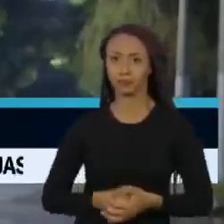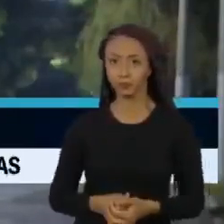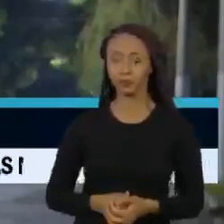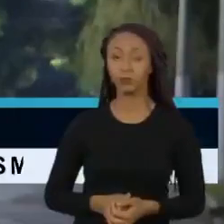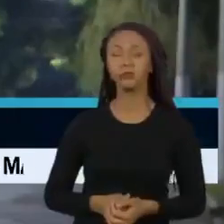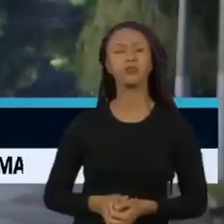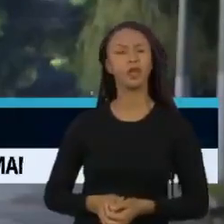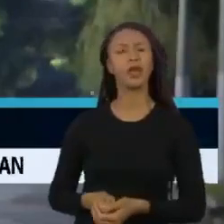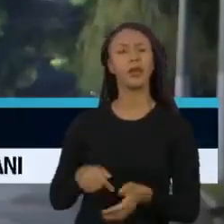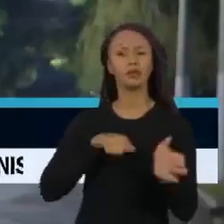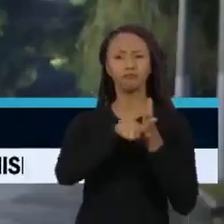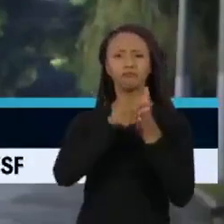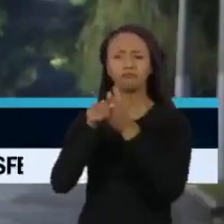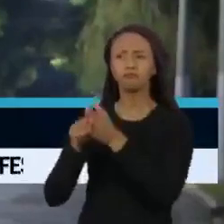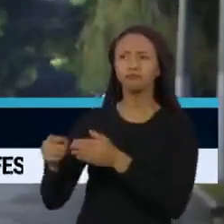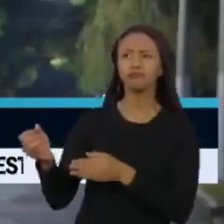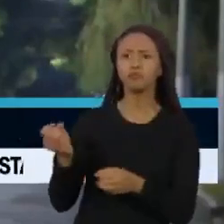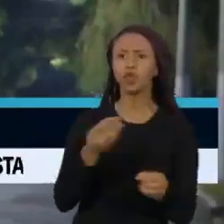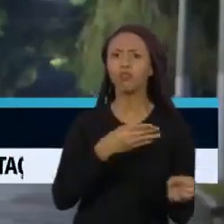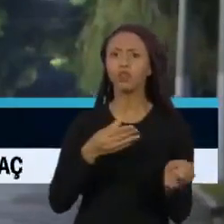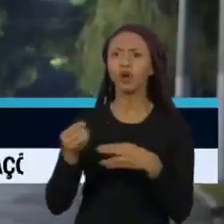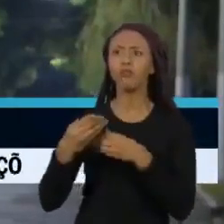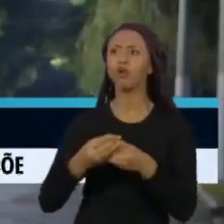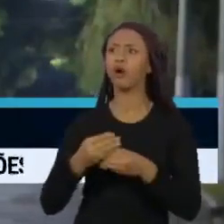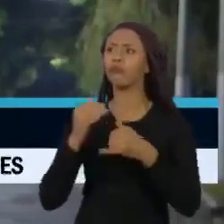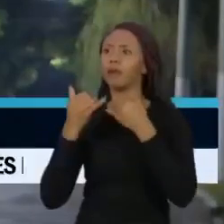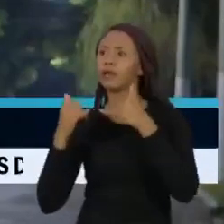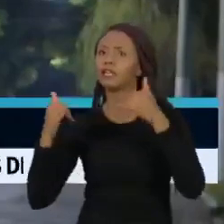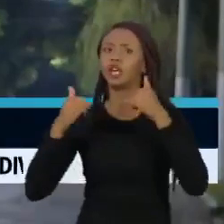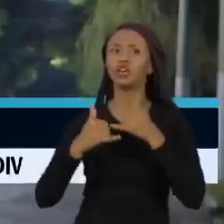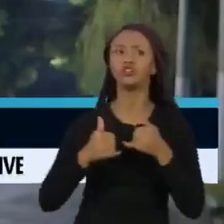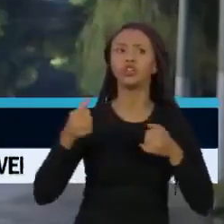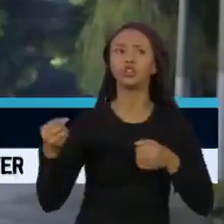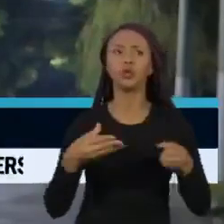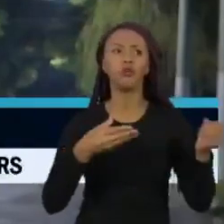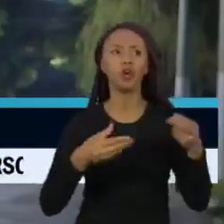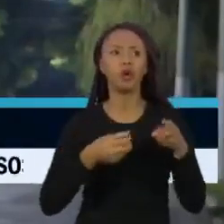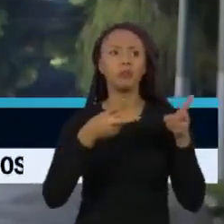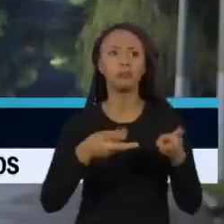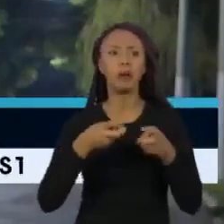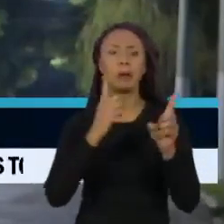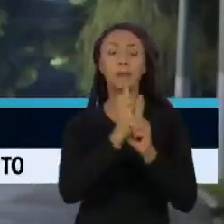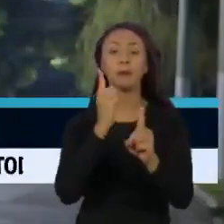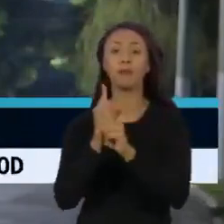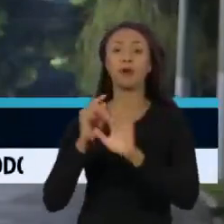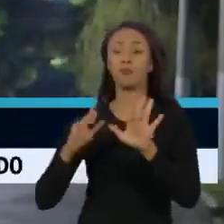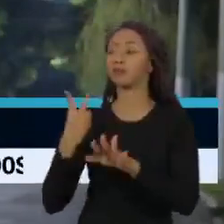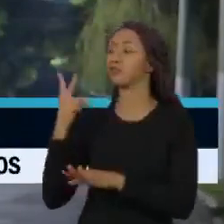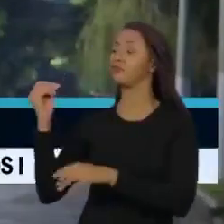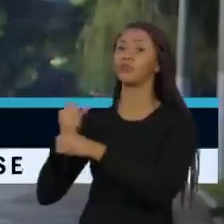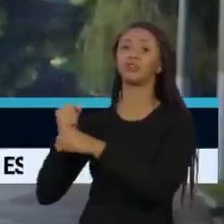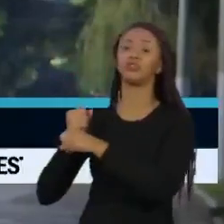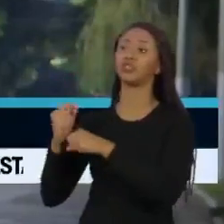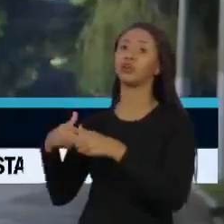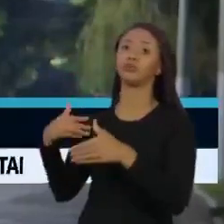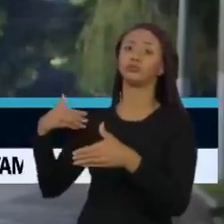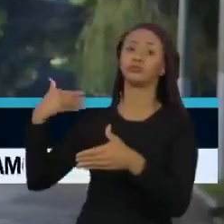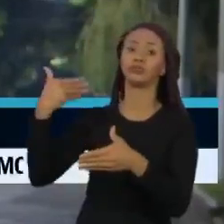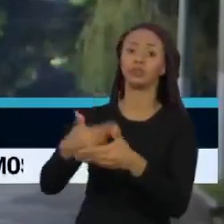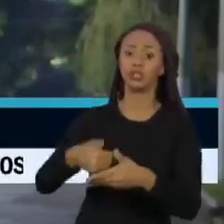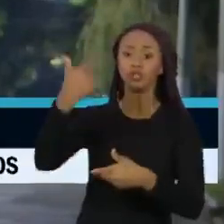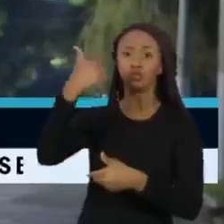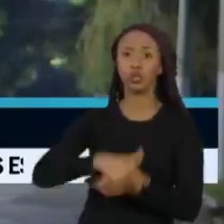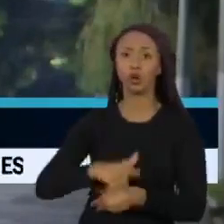importantes. Novas fontes de energia passaram a ser exploradas. Mas depois de 20 anos, diante de uma nova crise